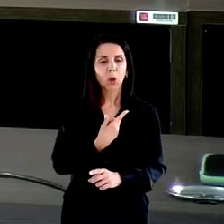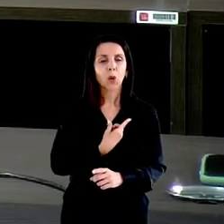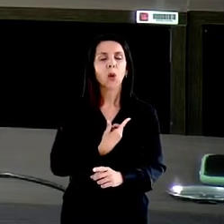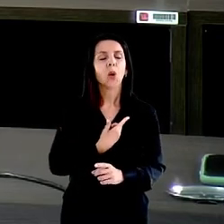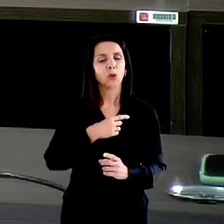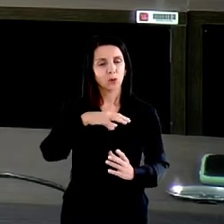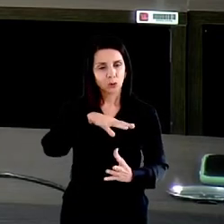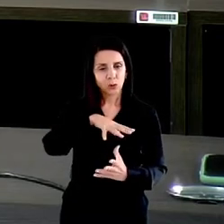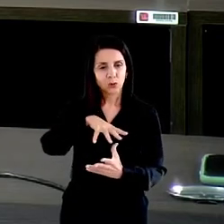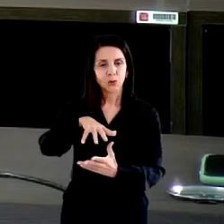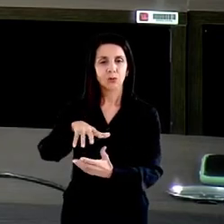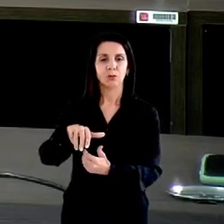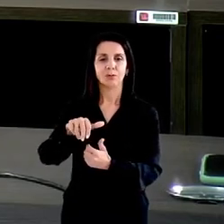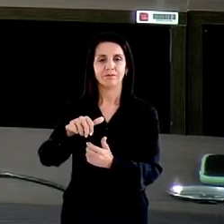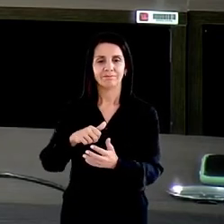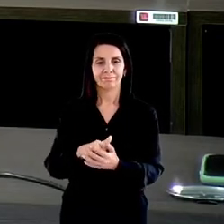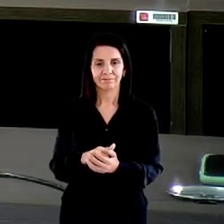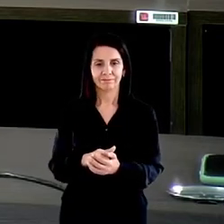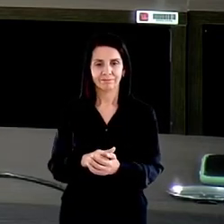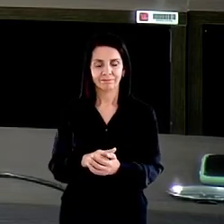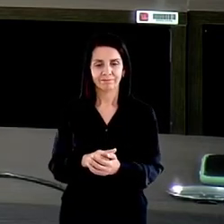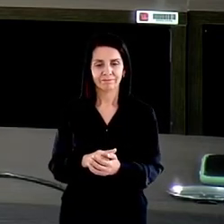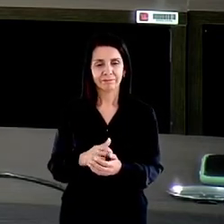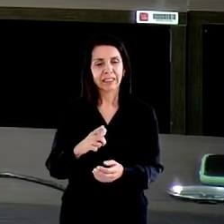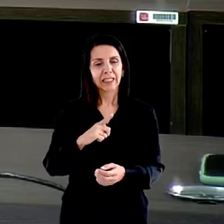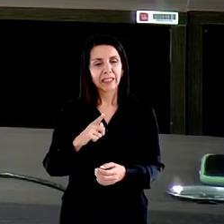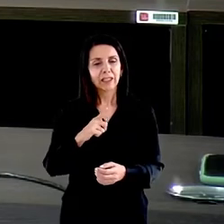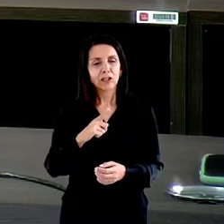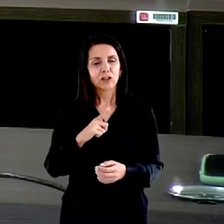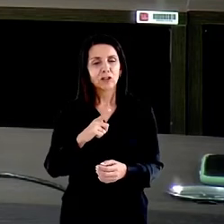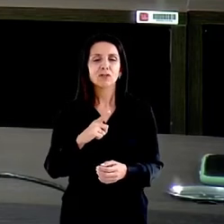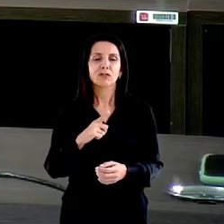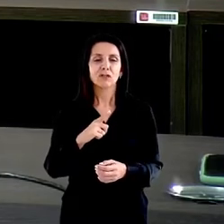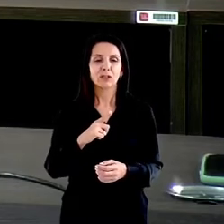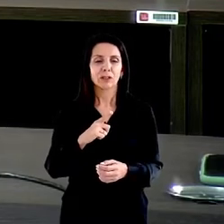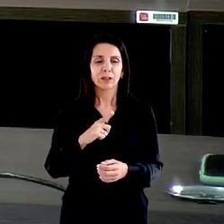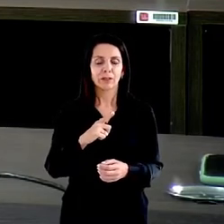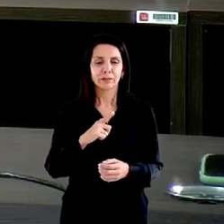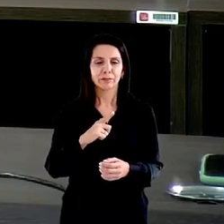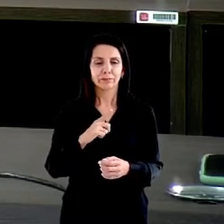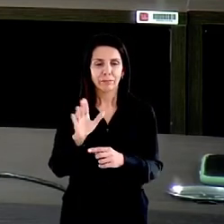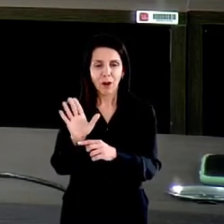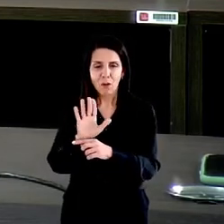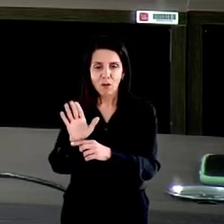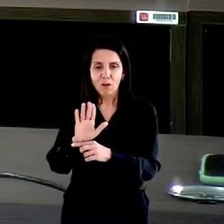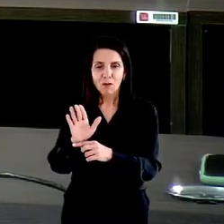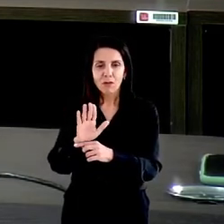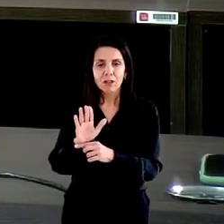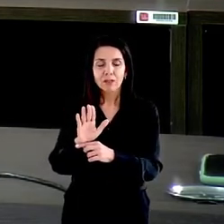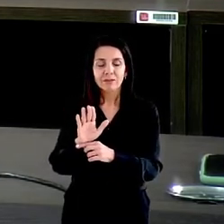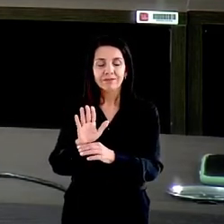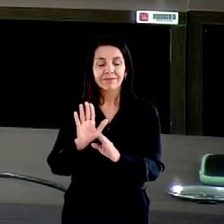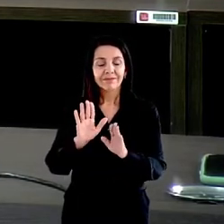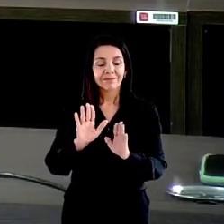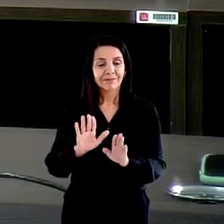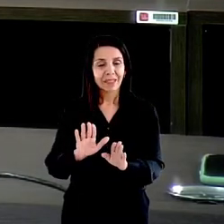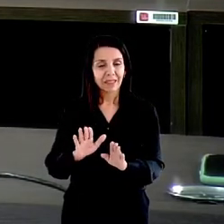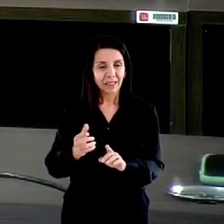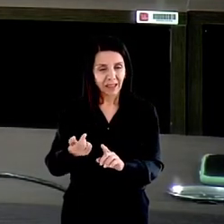e que passava aquelas imagens tão chocantes, mas aquela fome existe aqui no Brasil,